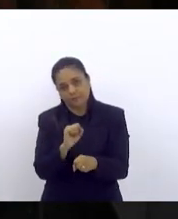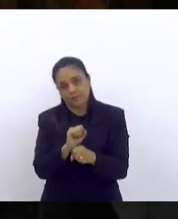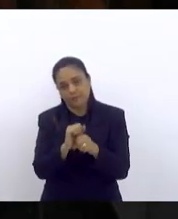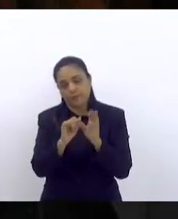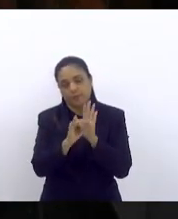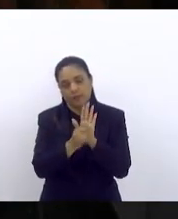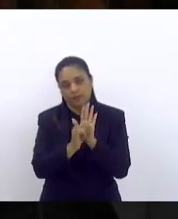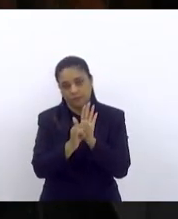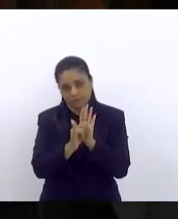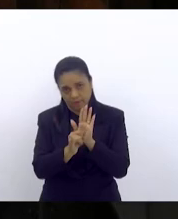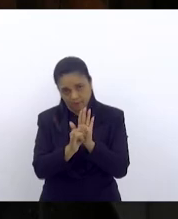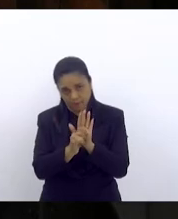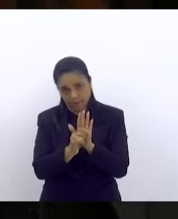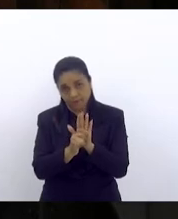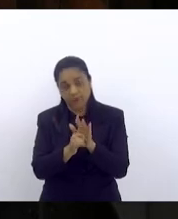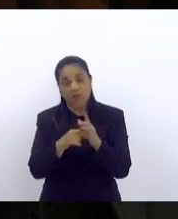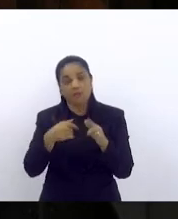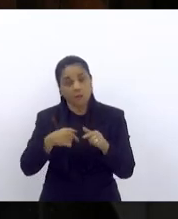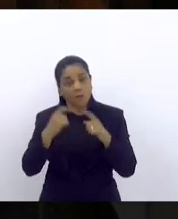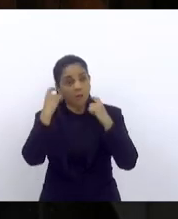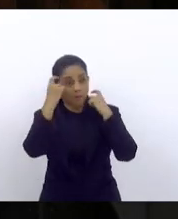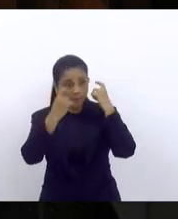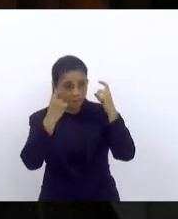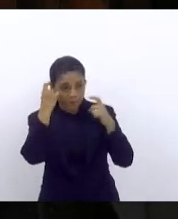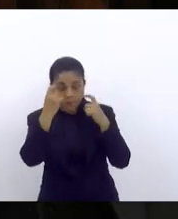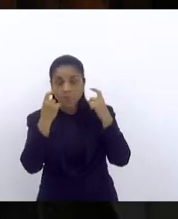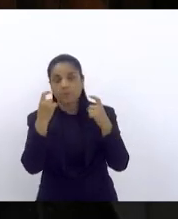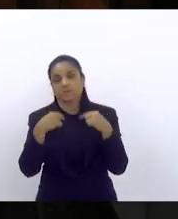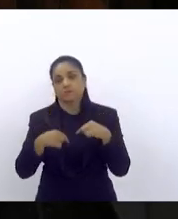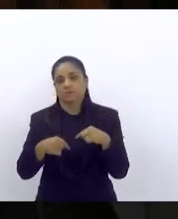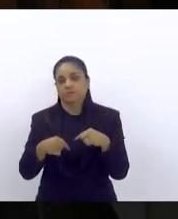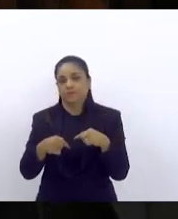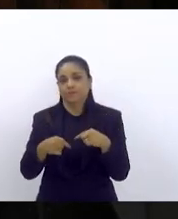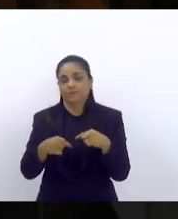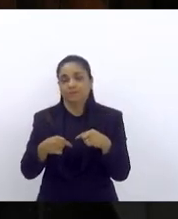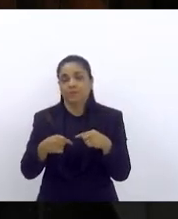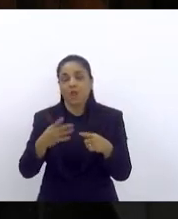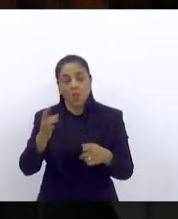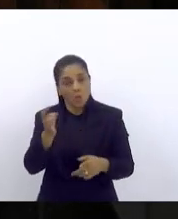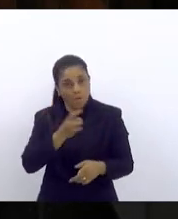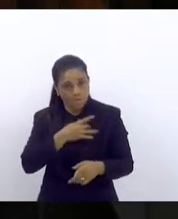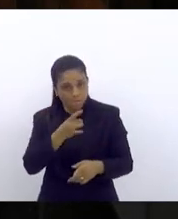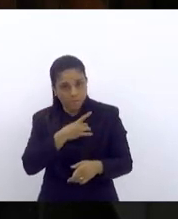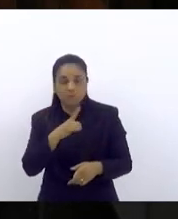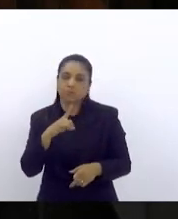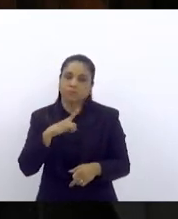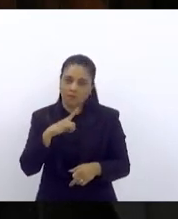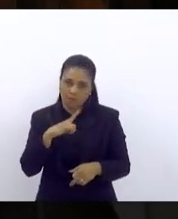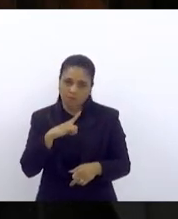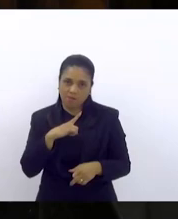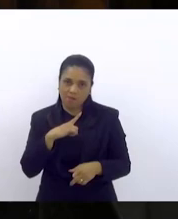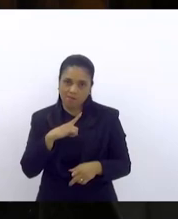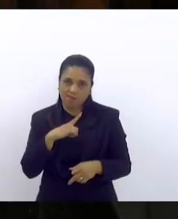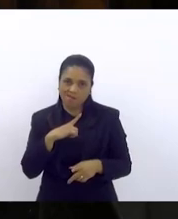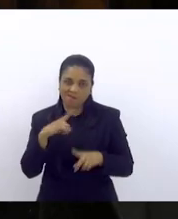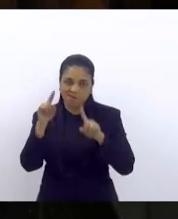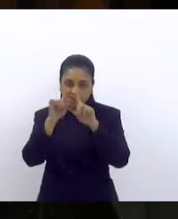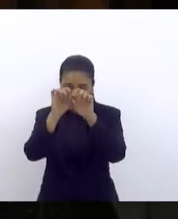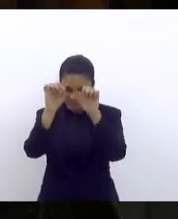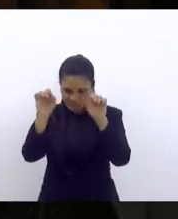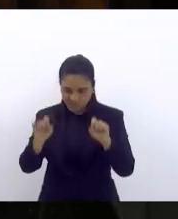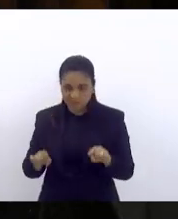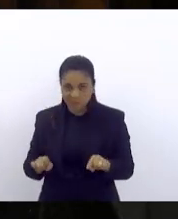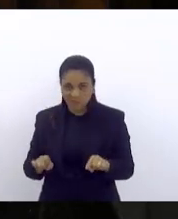numa preocupação muito grande porque eu temo que o sistema de transporte